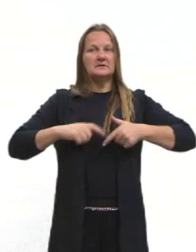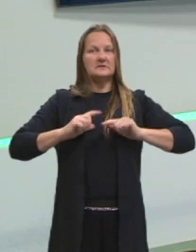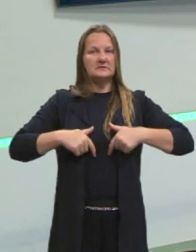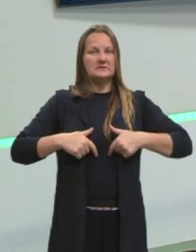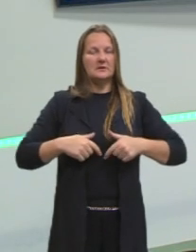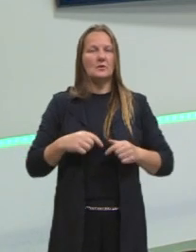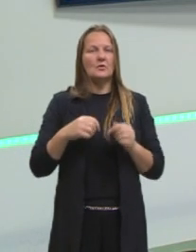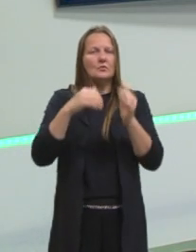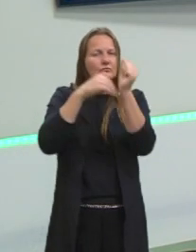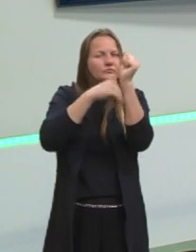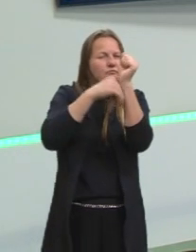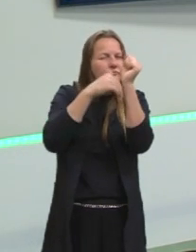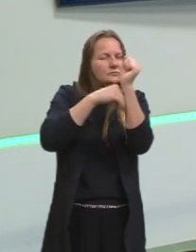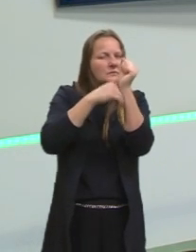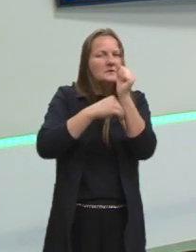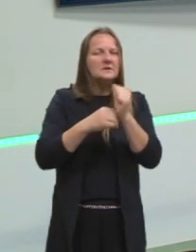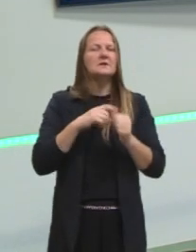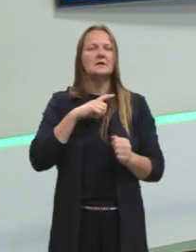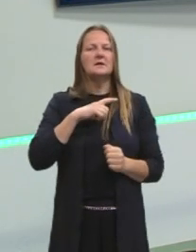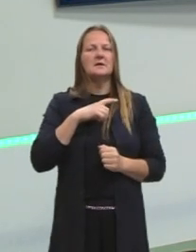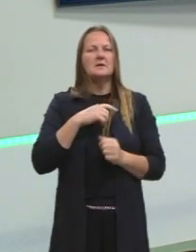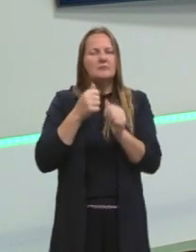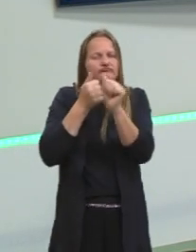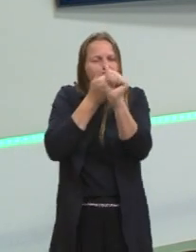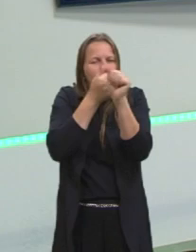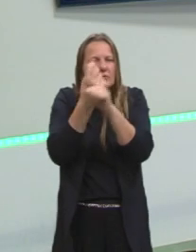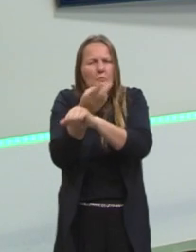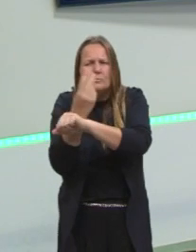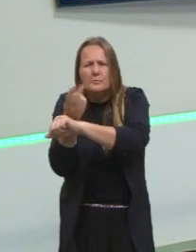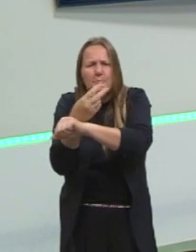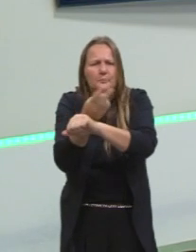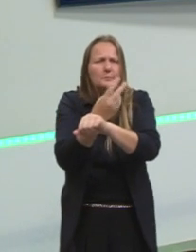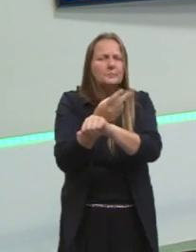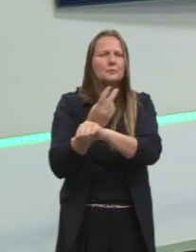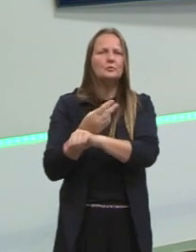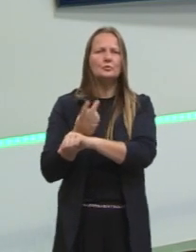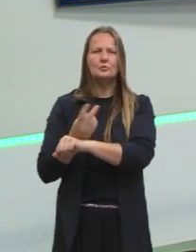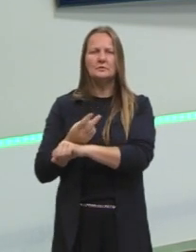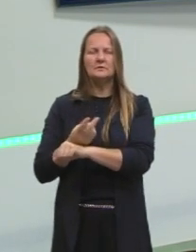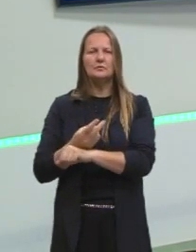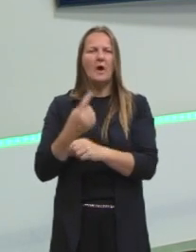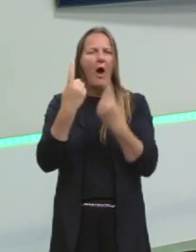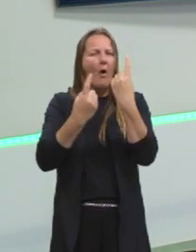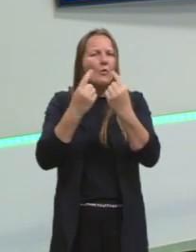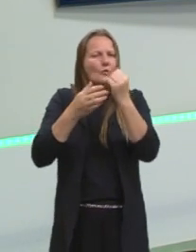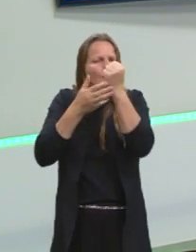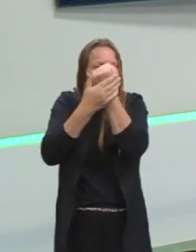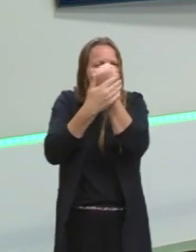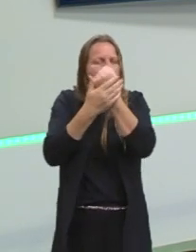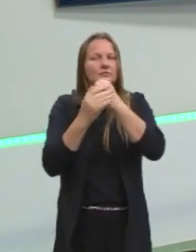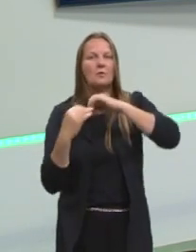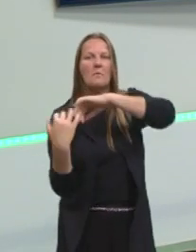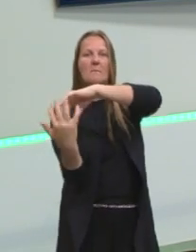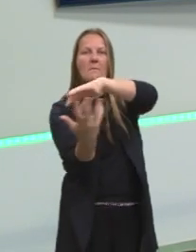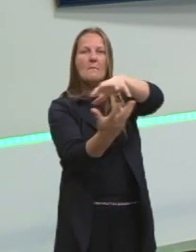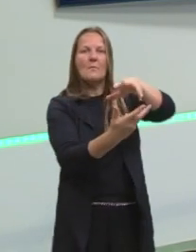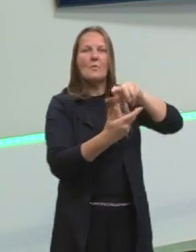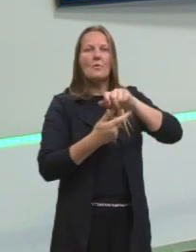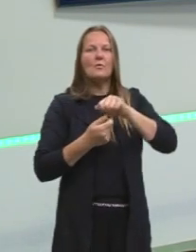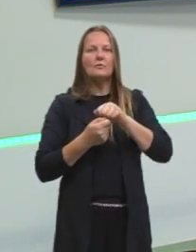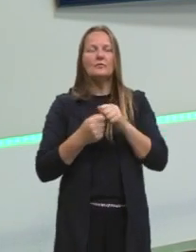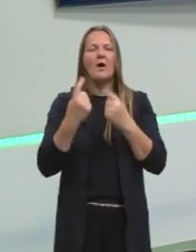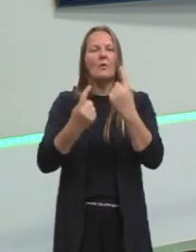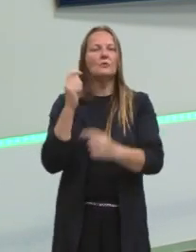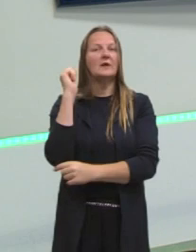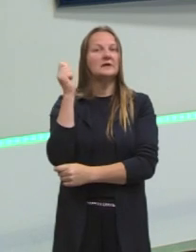Serviço Secreto de Israel, segue perseguindo oficiais nazistas que estavam escondidos pelo mundo. Vários se esconderam na